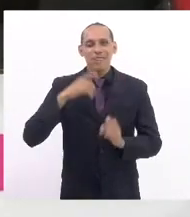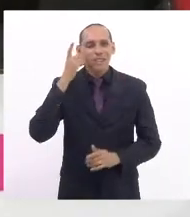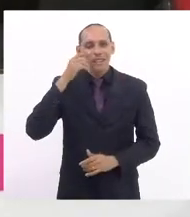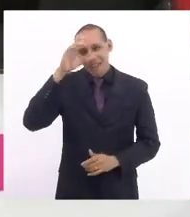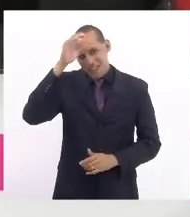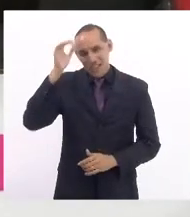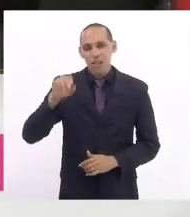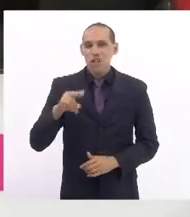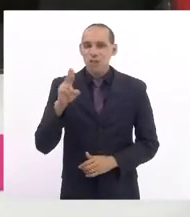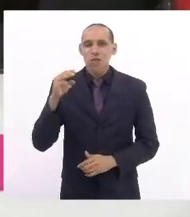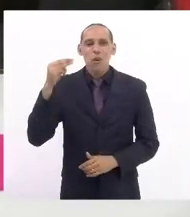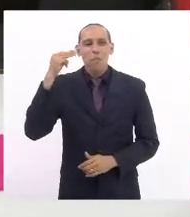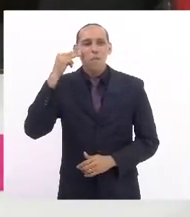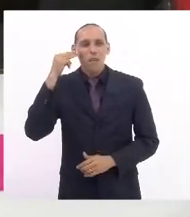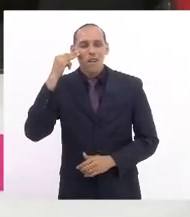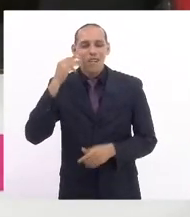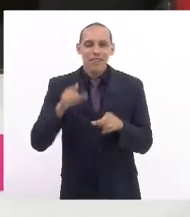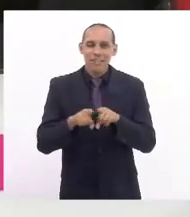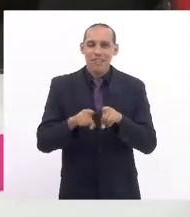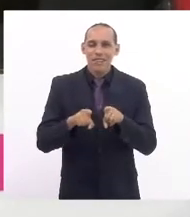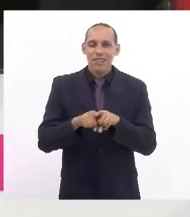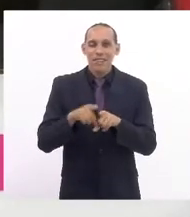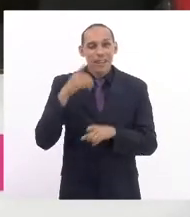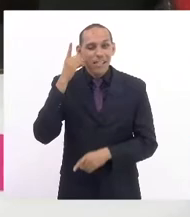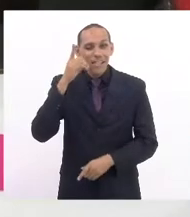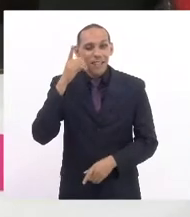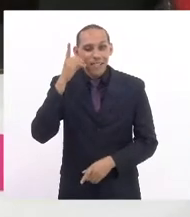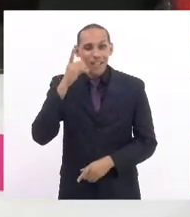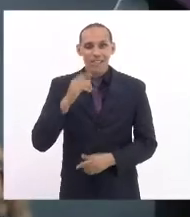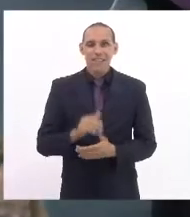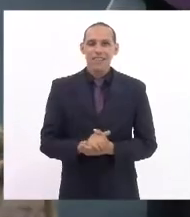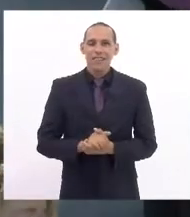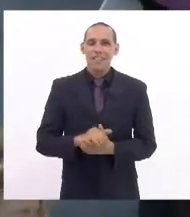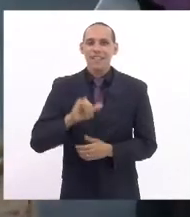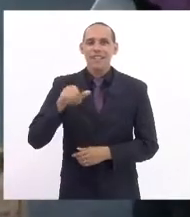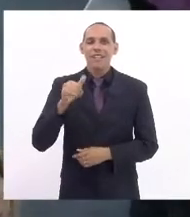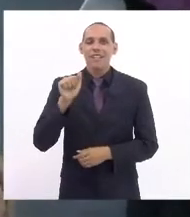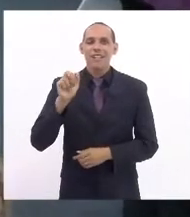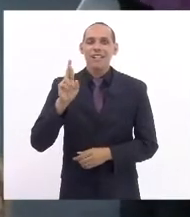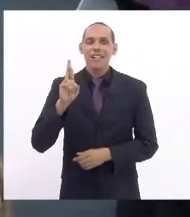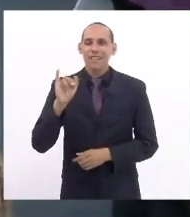Mônica Francisco, deputado Jari,